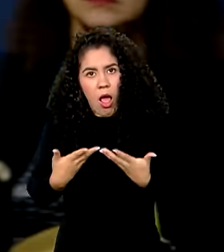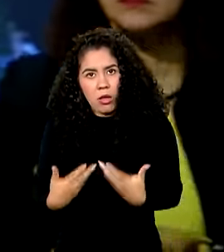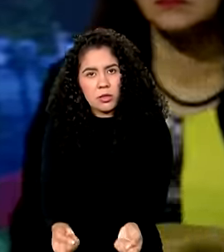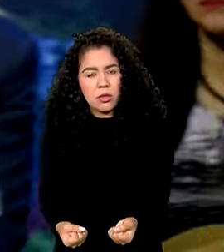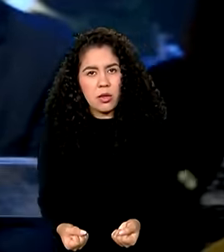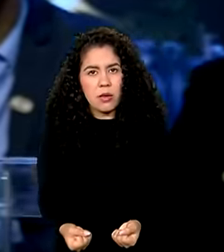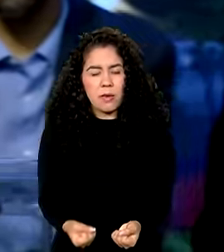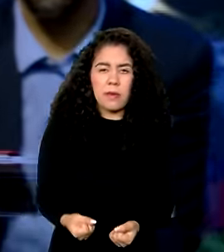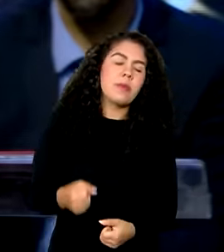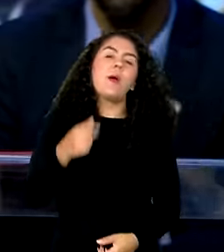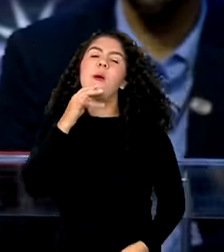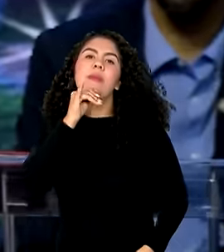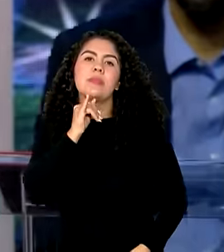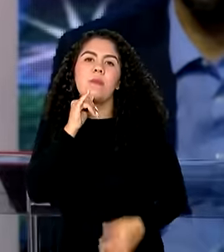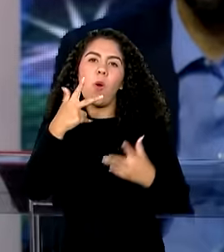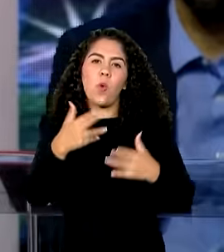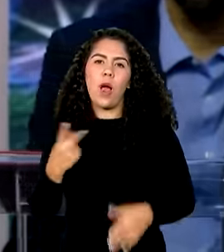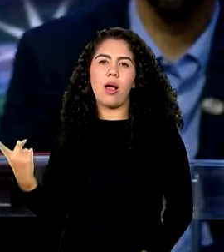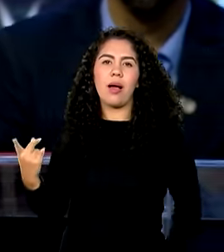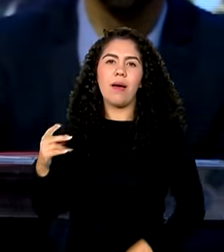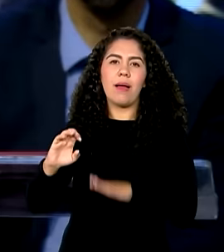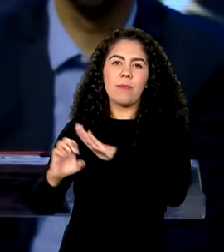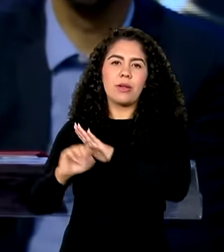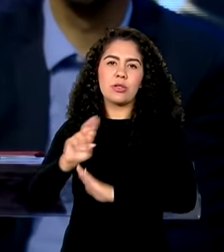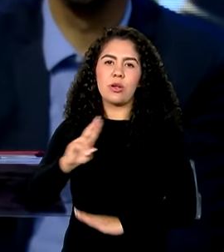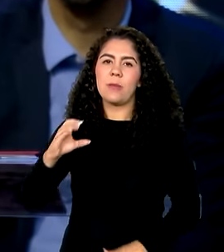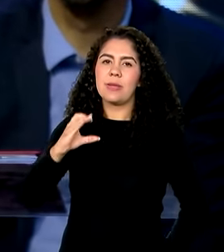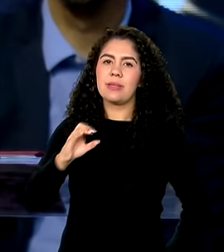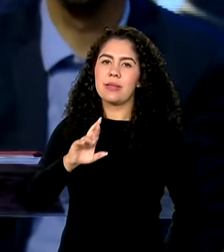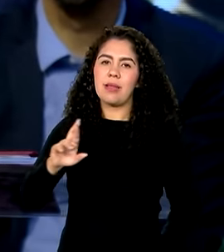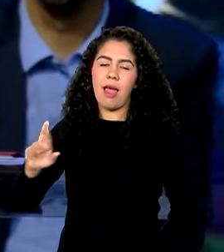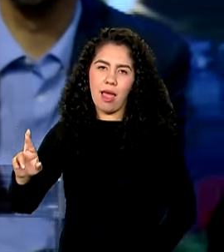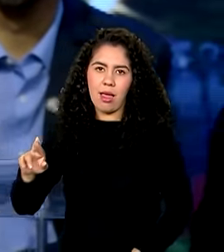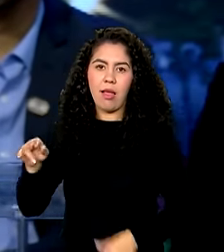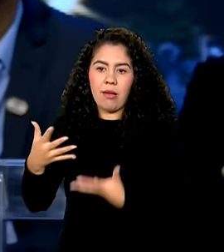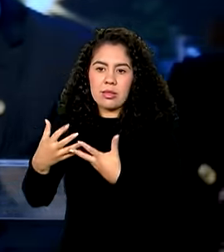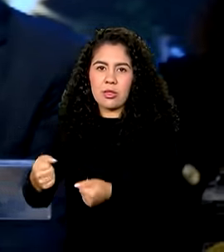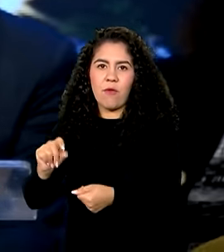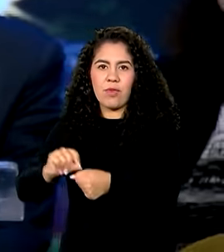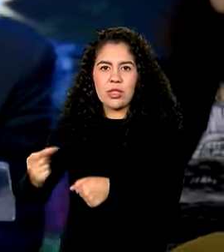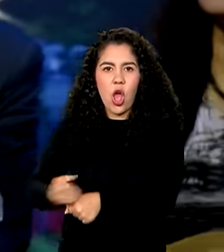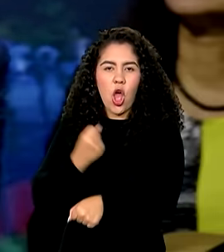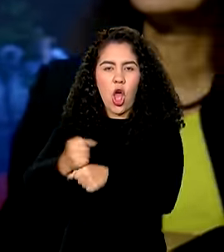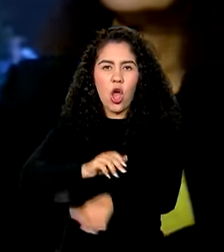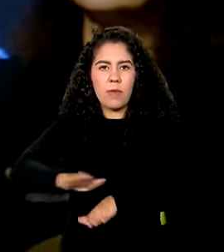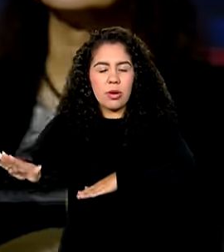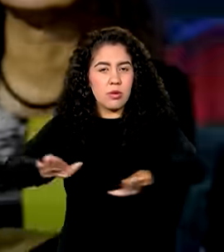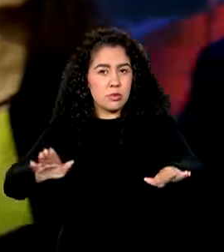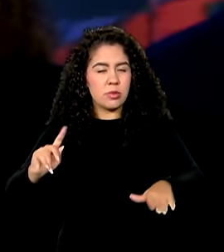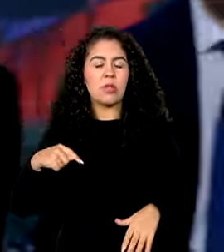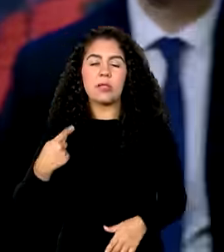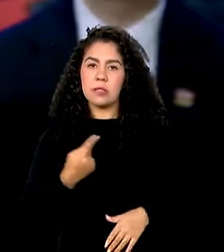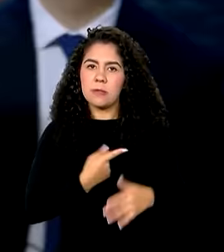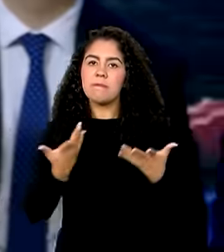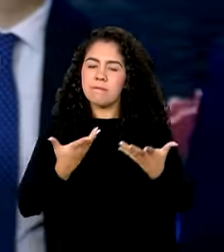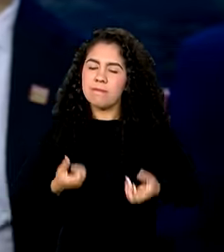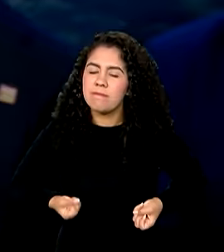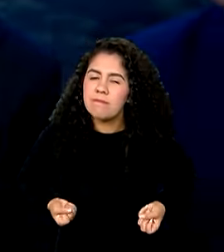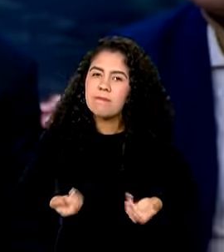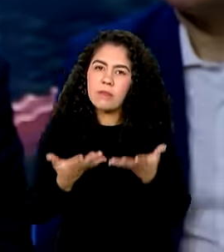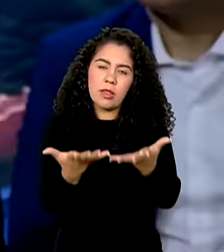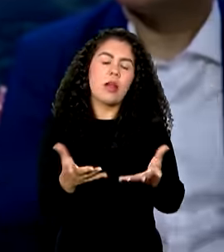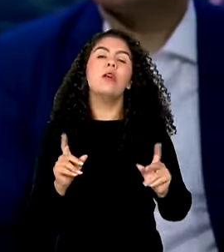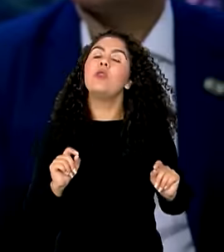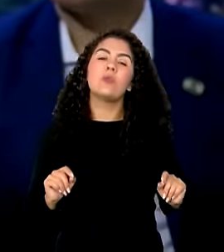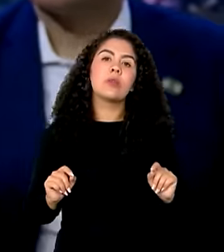como a CCR está fazendo na Dutra, a gente é obrigado a dizer de que a data cada vez menos, quem